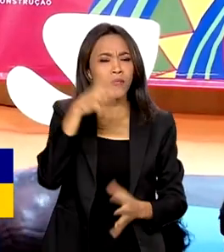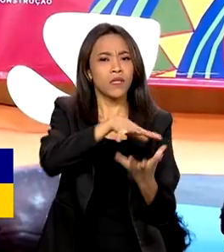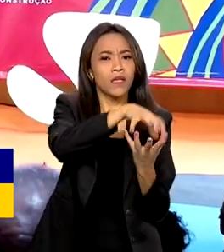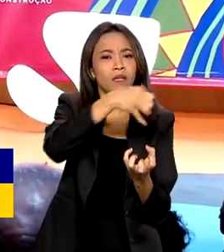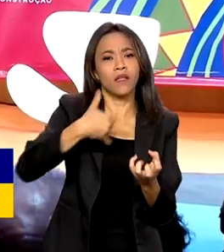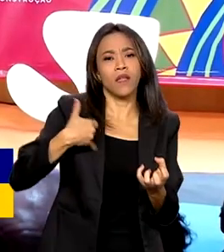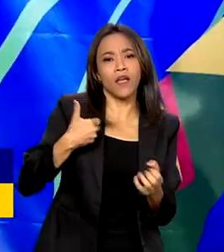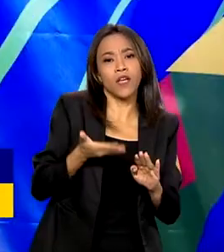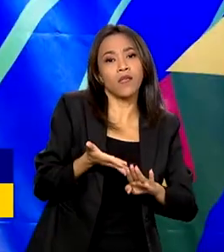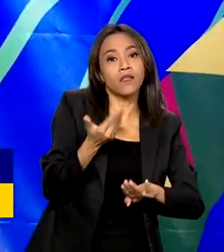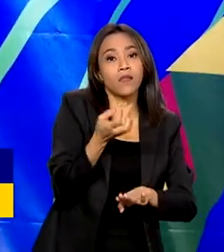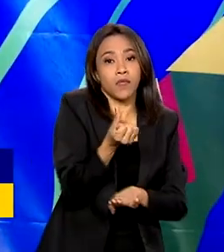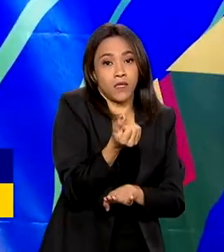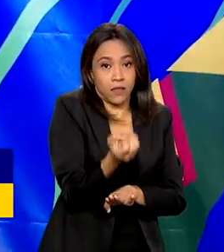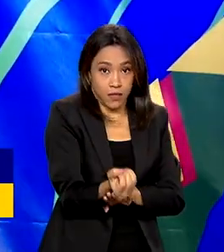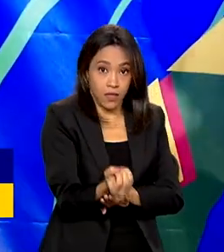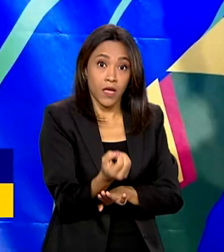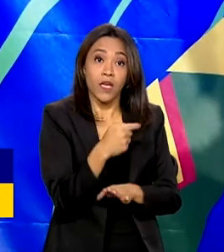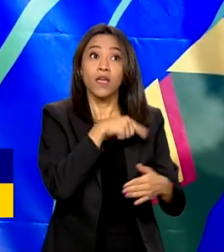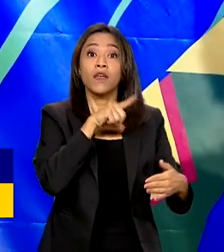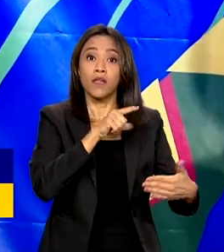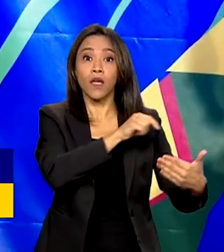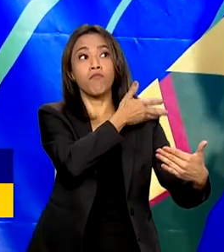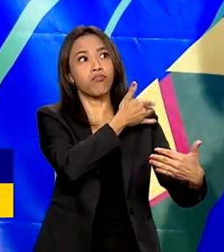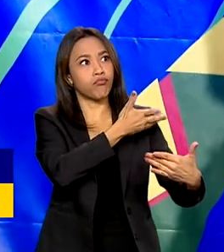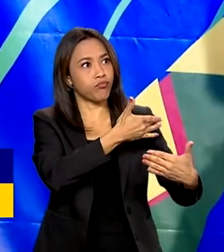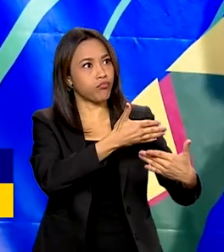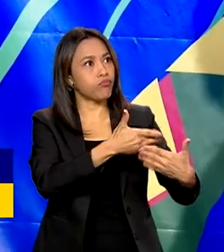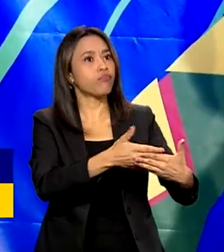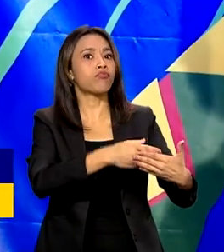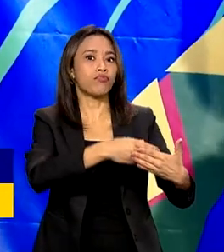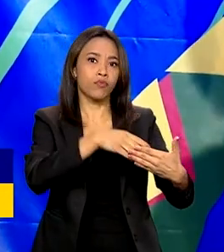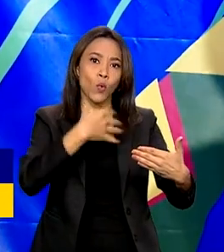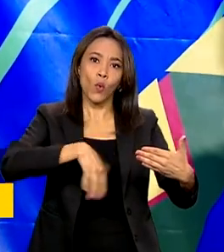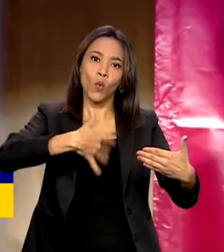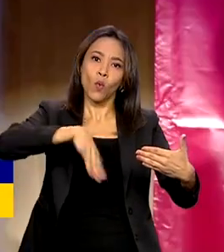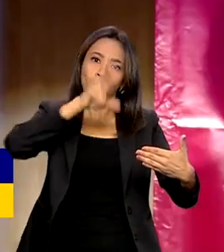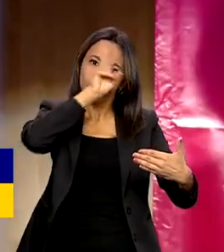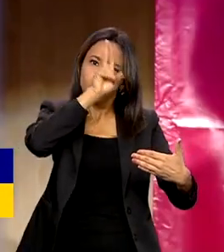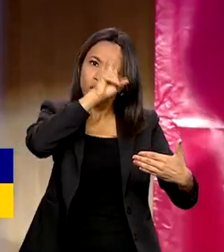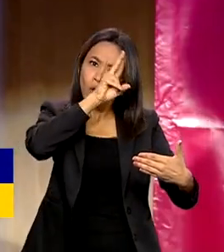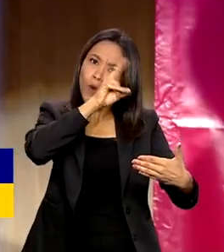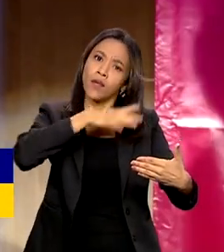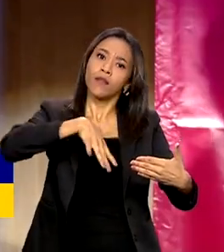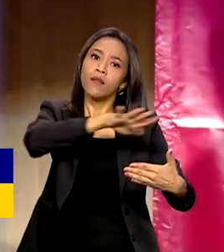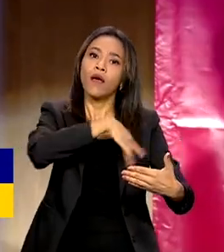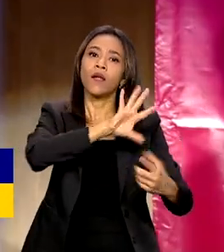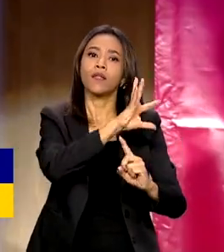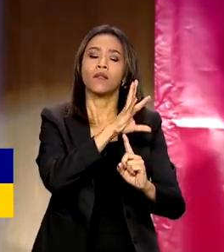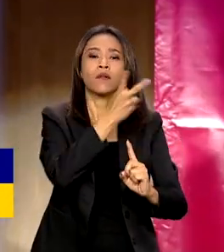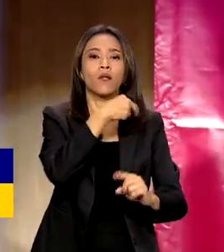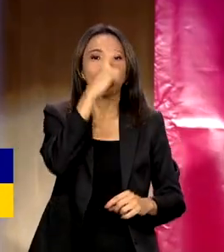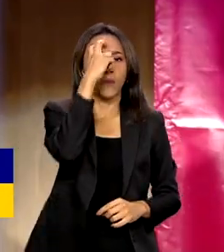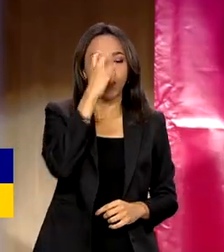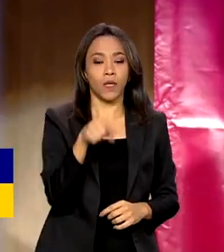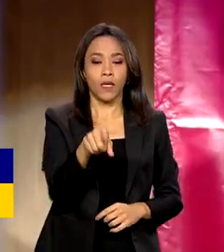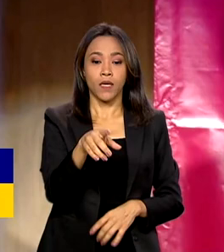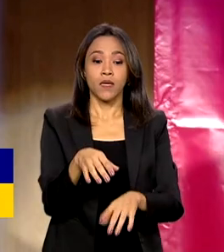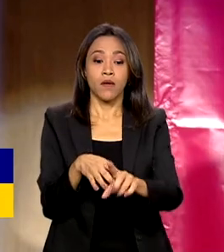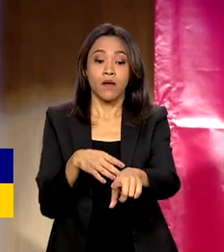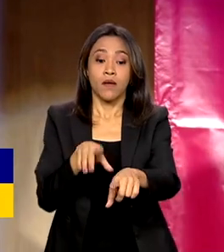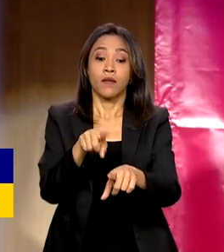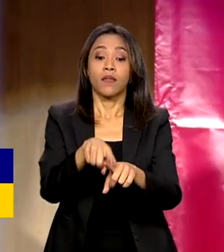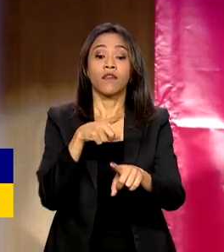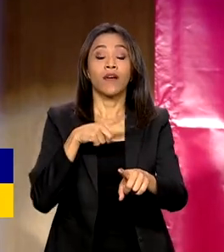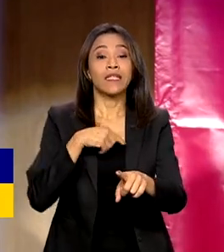60 anos e que tenham uma trajetória estabelecida na área cultural. Será 1,6 milhão para a premiação de